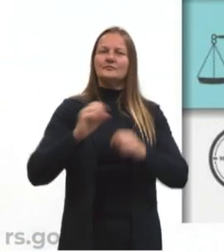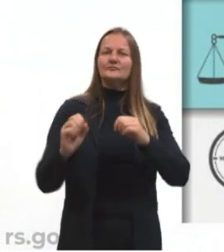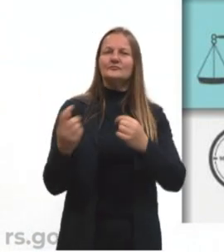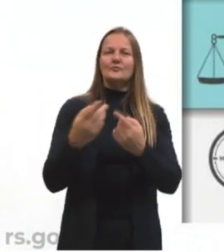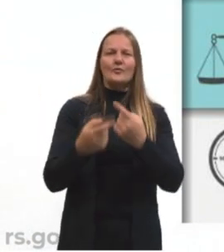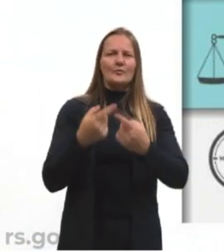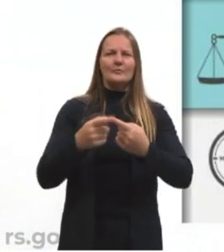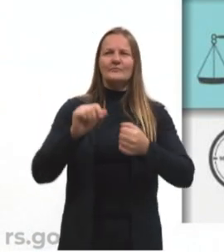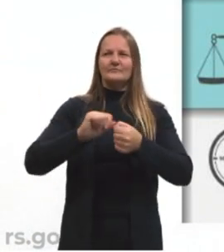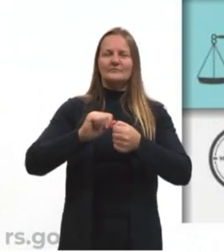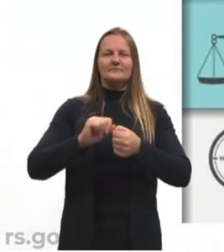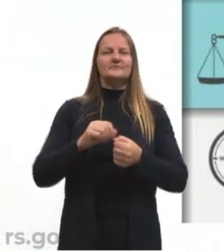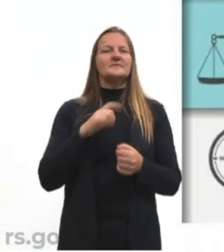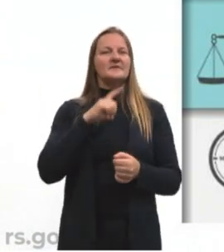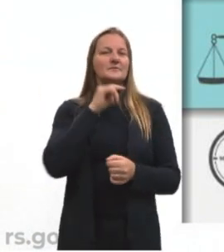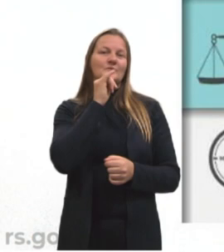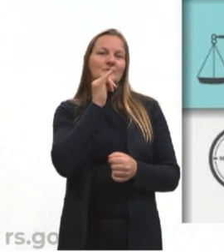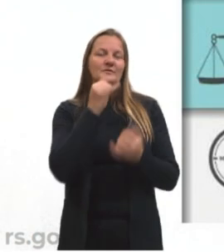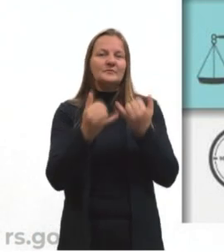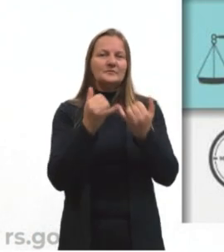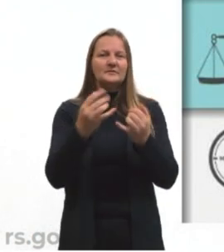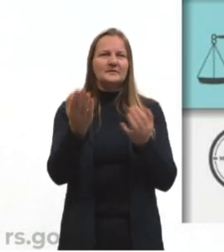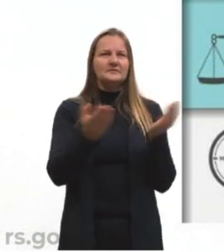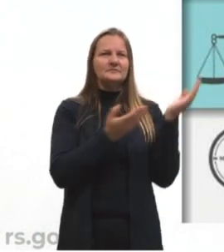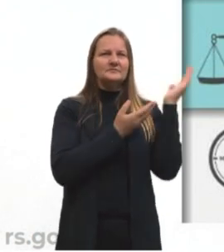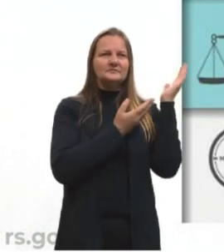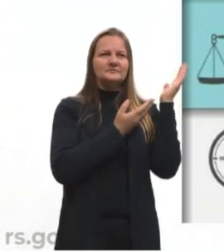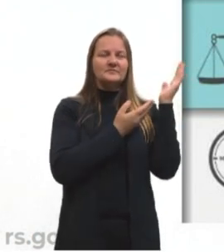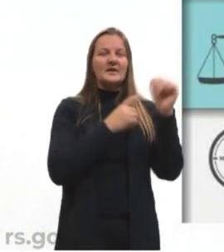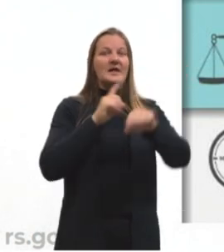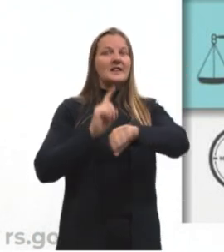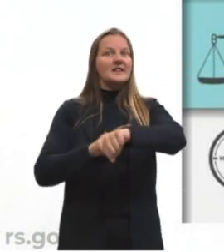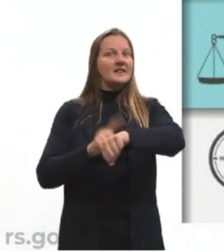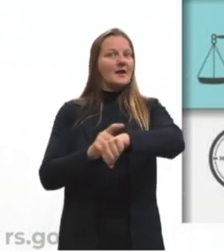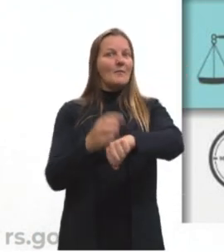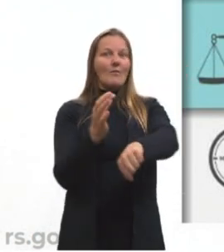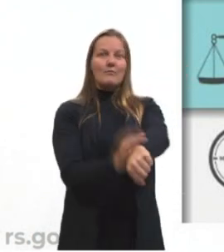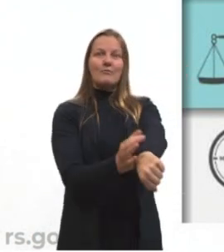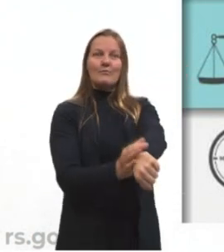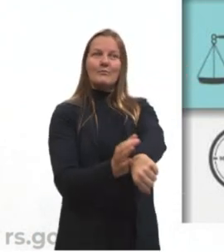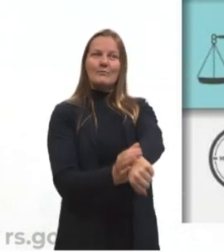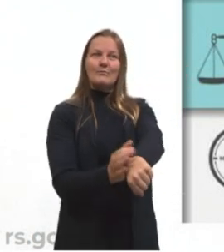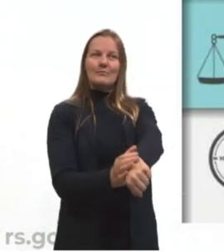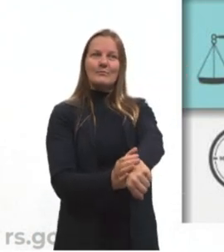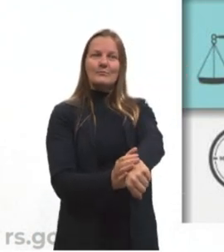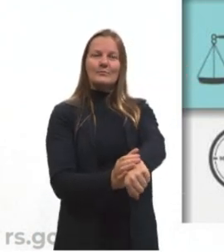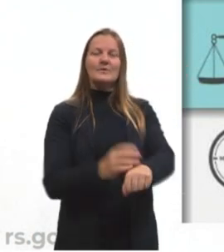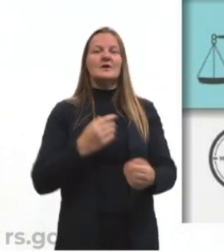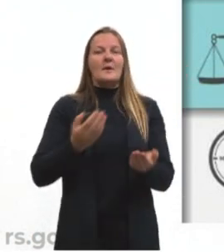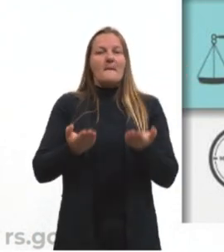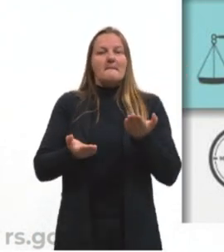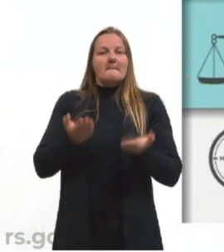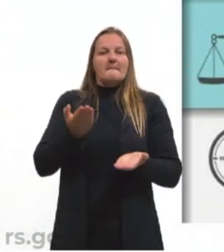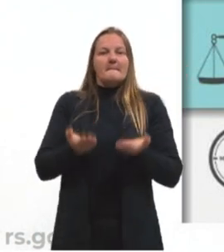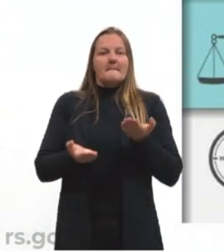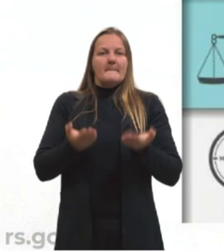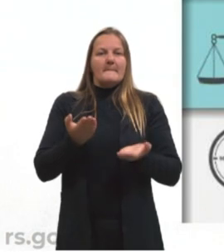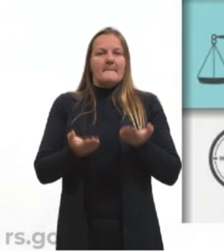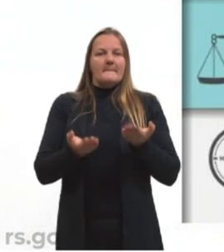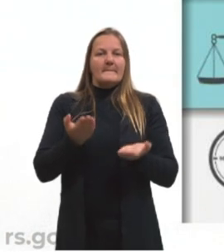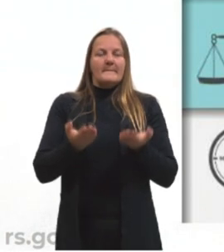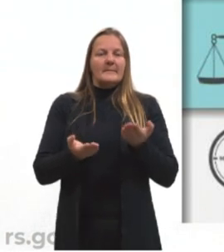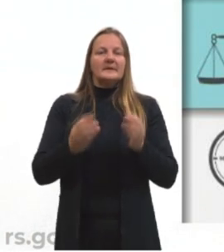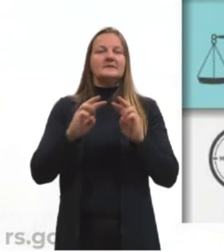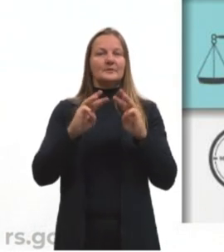grandezas. Então, aqui nós temos a noção de tempo ali no relógio, a balança onde nós medimos a